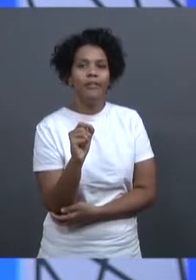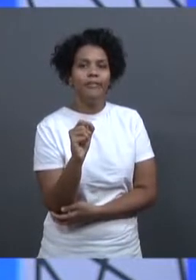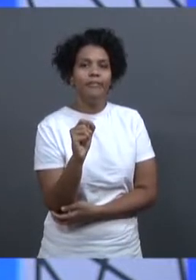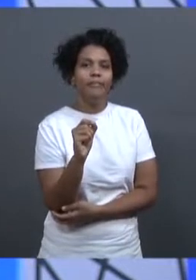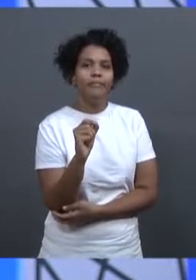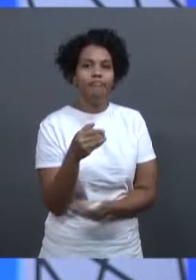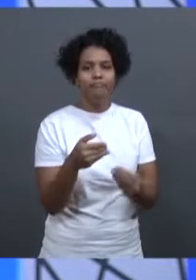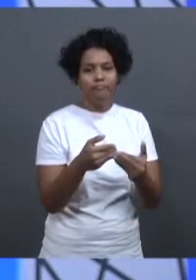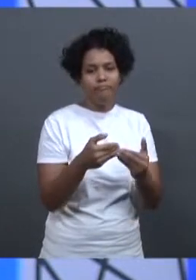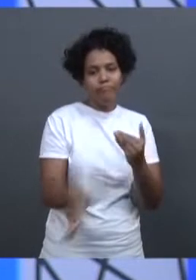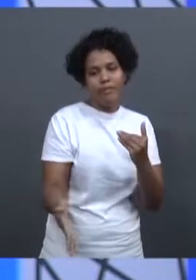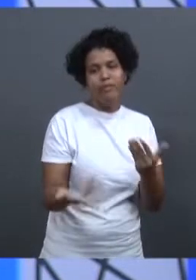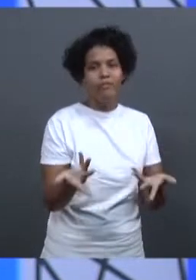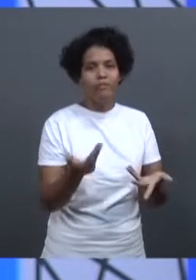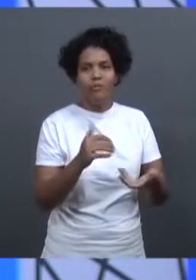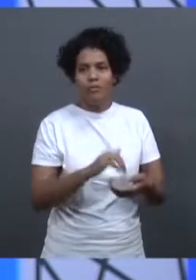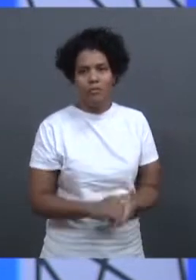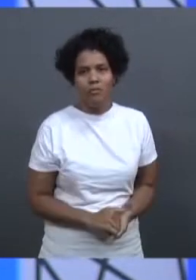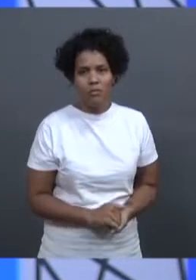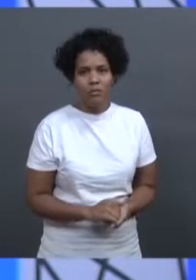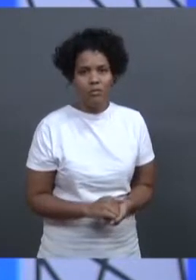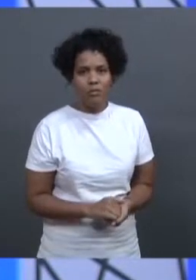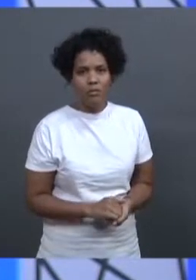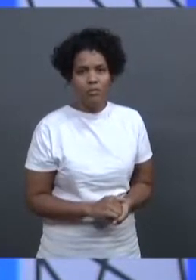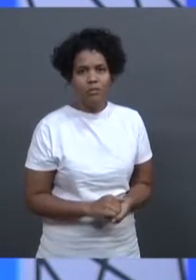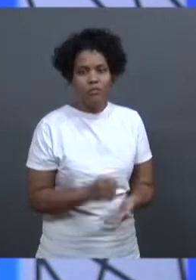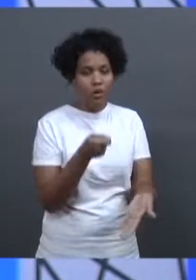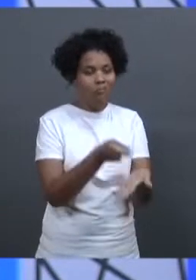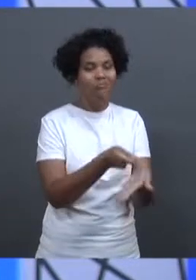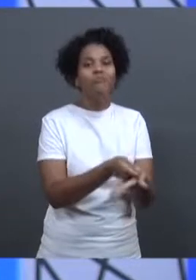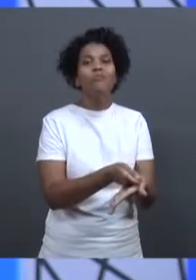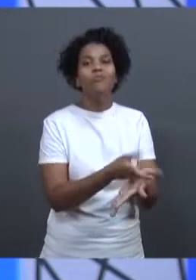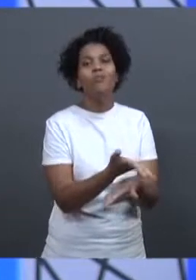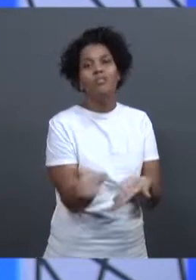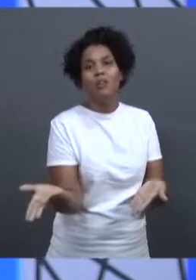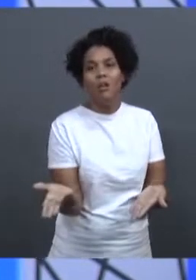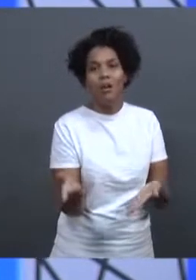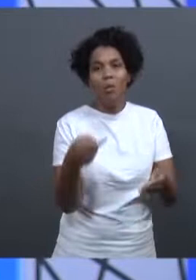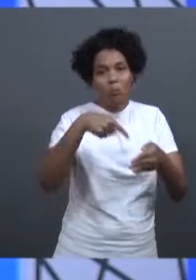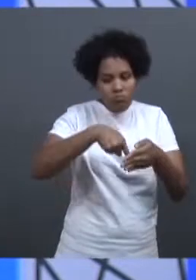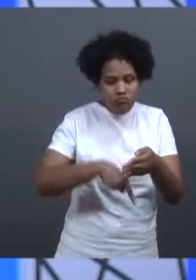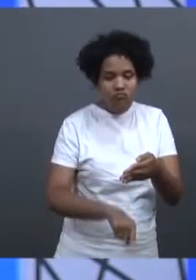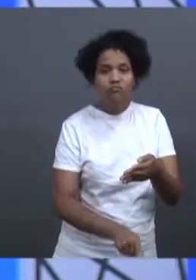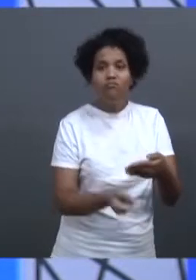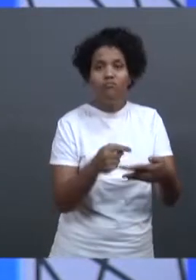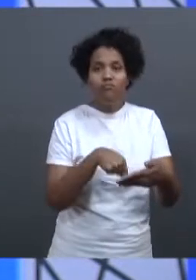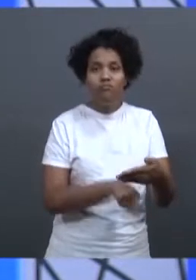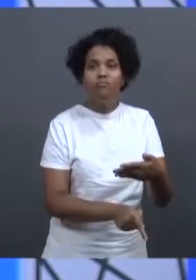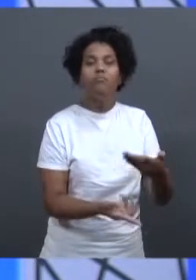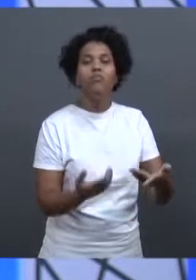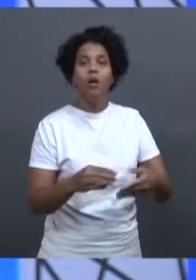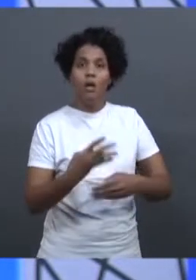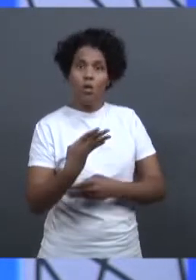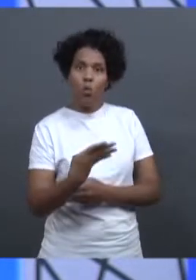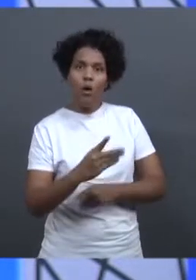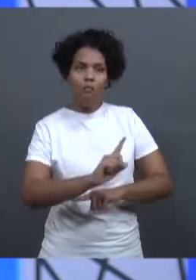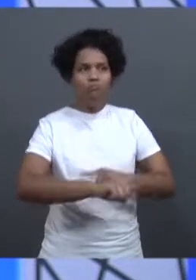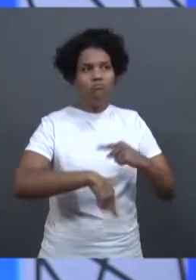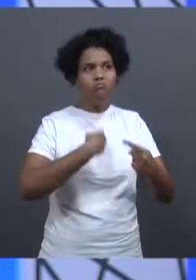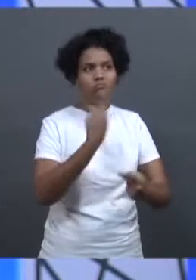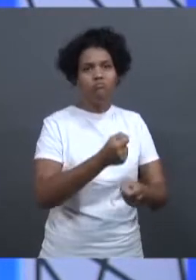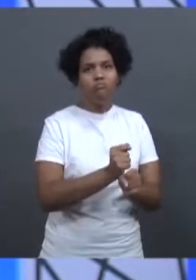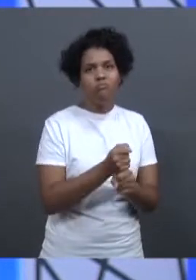autorização para essa mineração. e quatro anos depois,